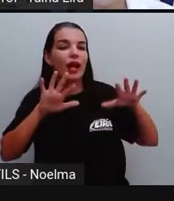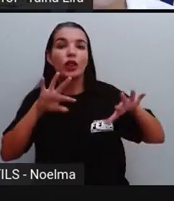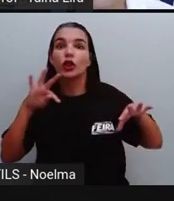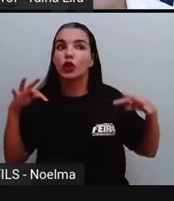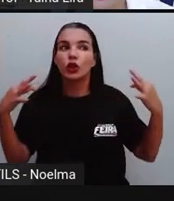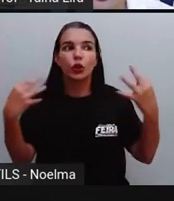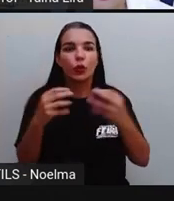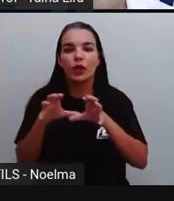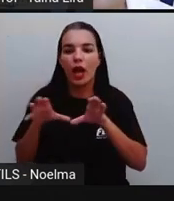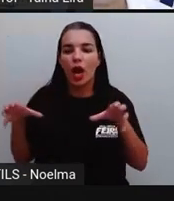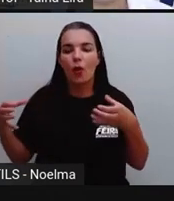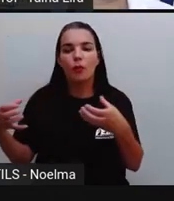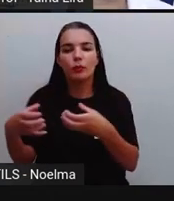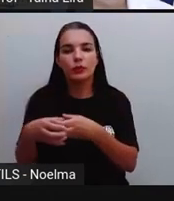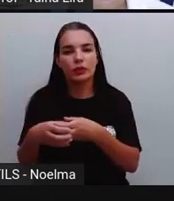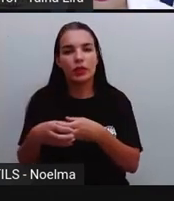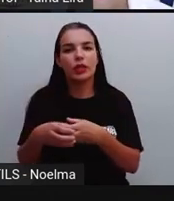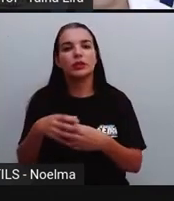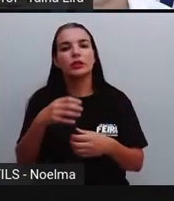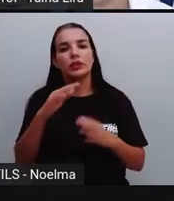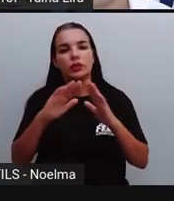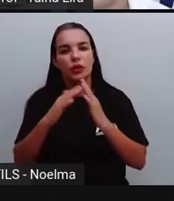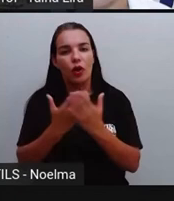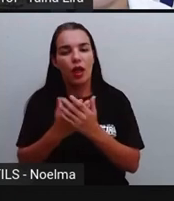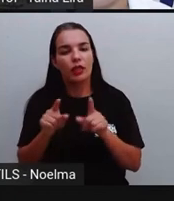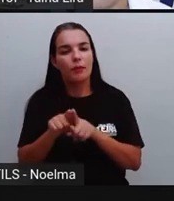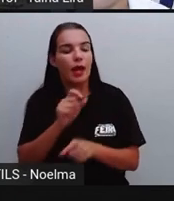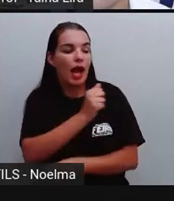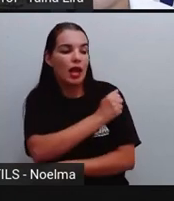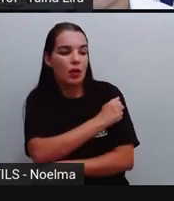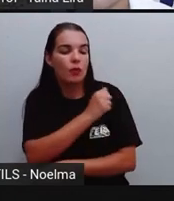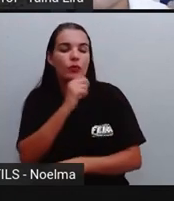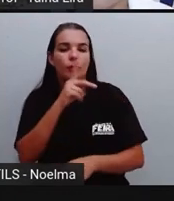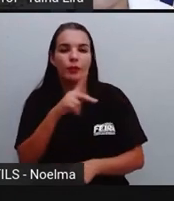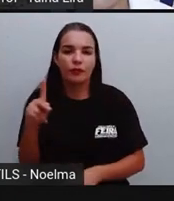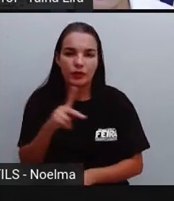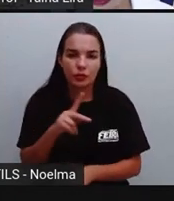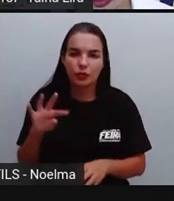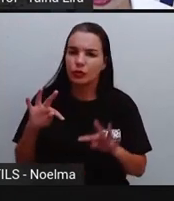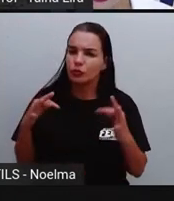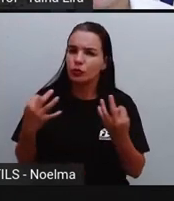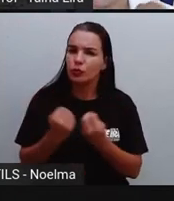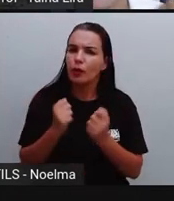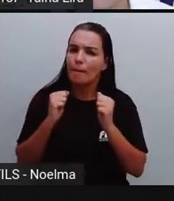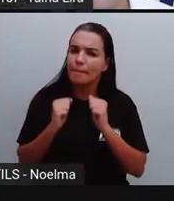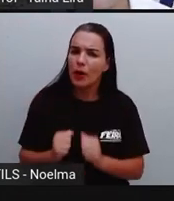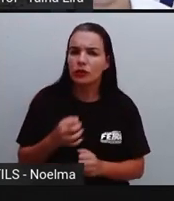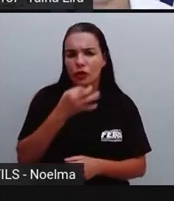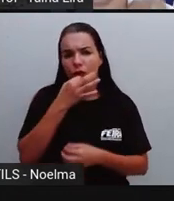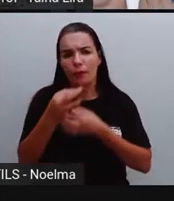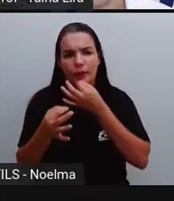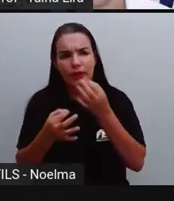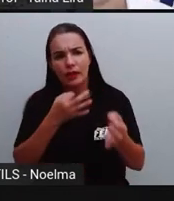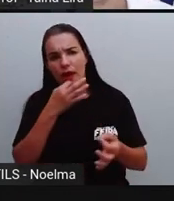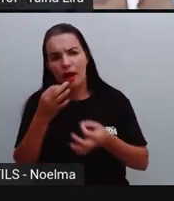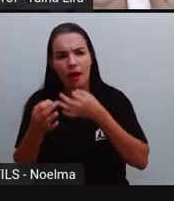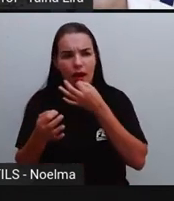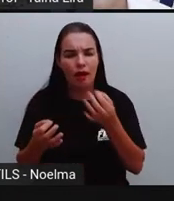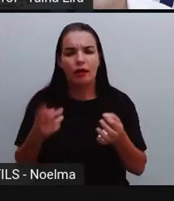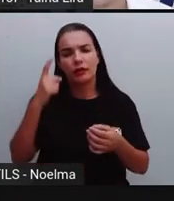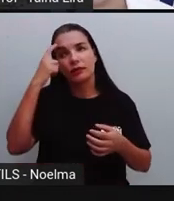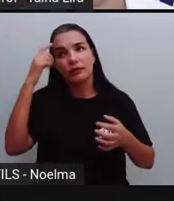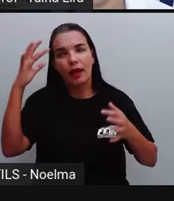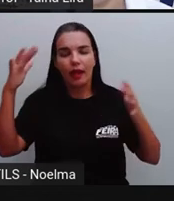a comunidade escolar, Inclusive os alunos, os professores, todo mundo aí, ó, Pode emitir as opiniões, dar